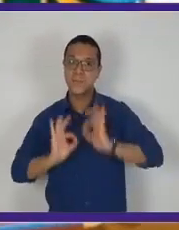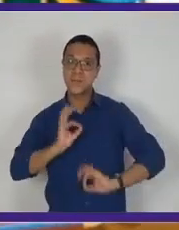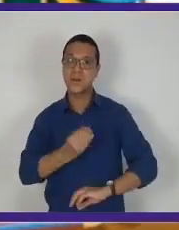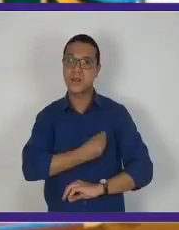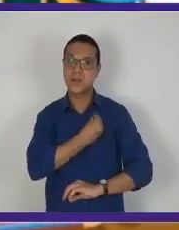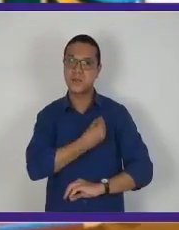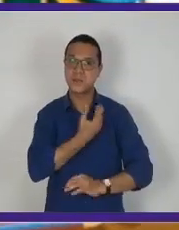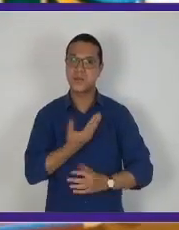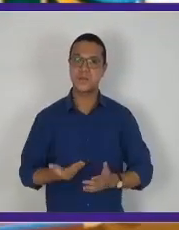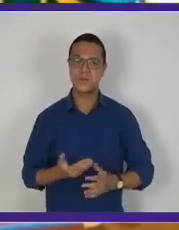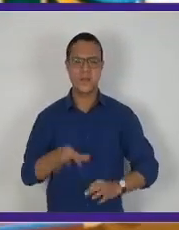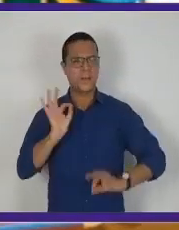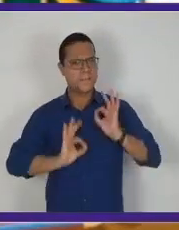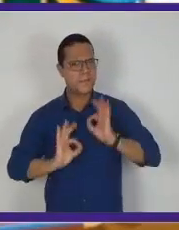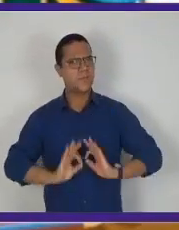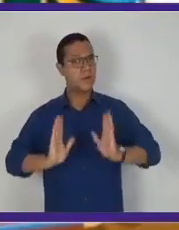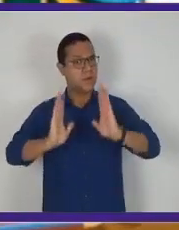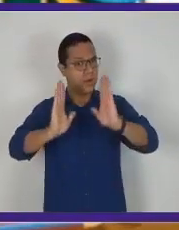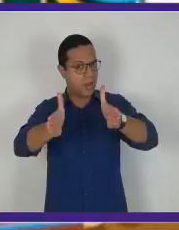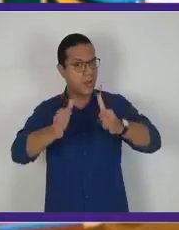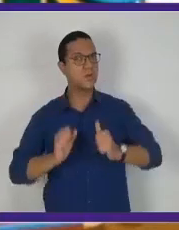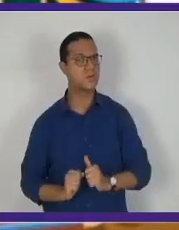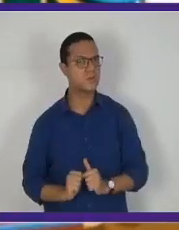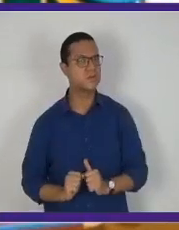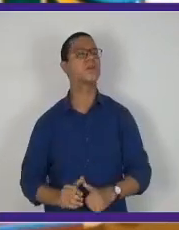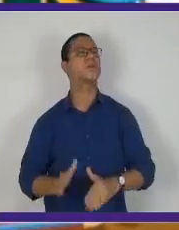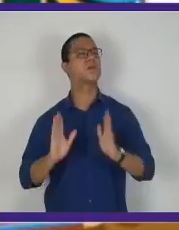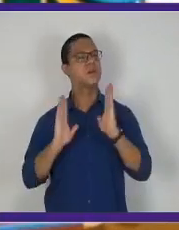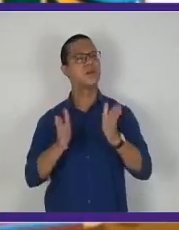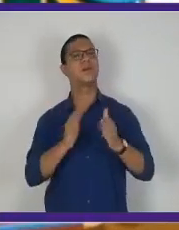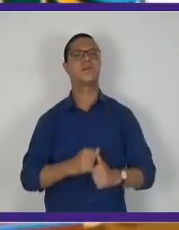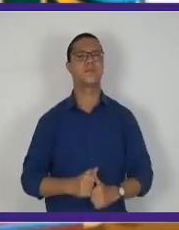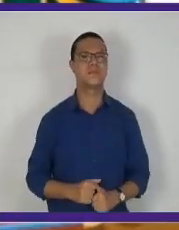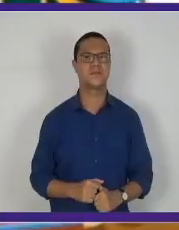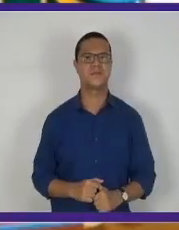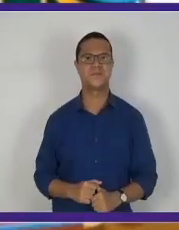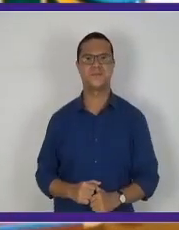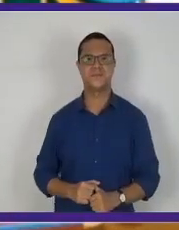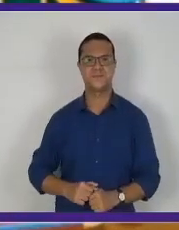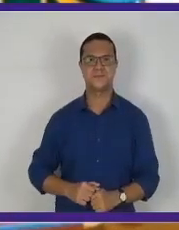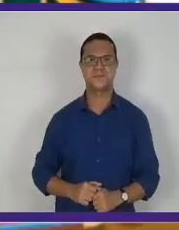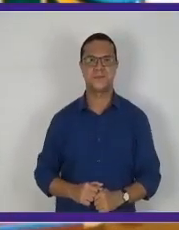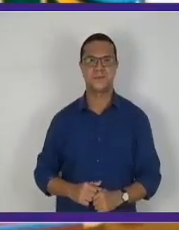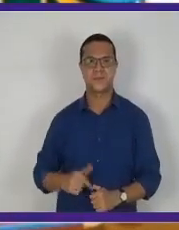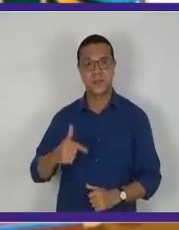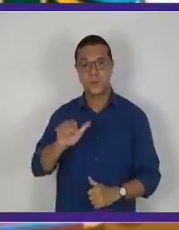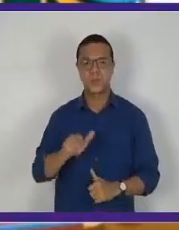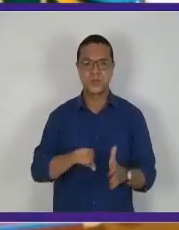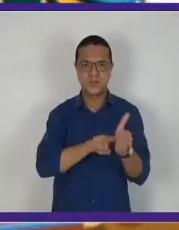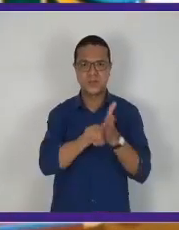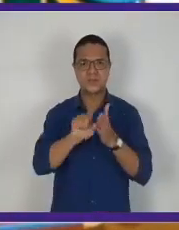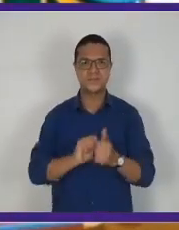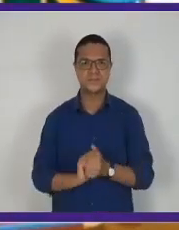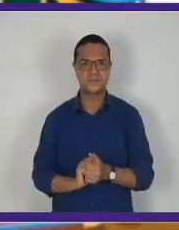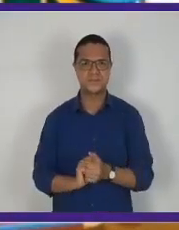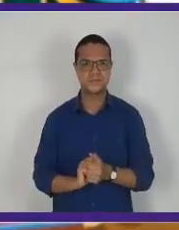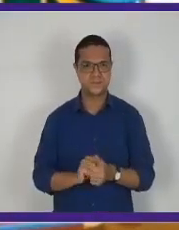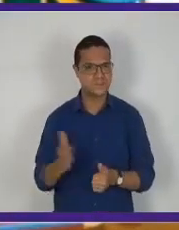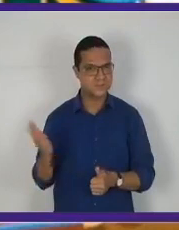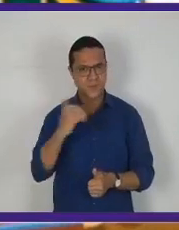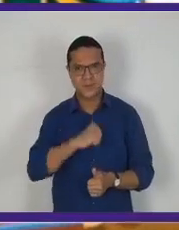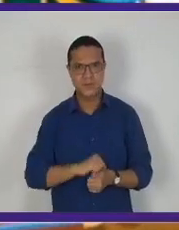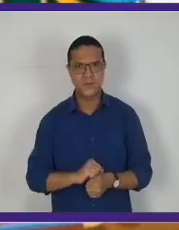preparar para a vida. E se prepara agora. Agora. Vamos ver agora a próxima questão?